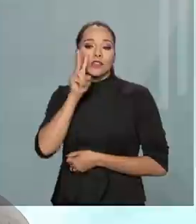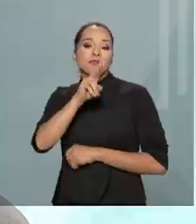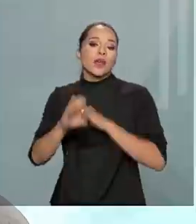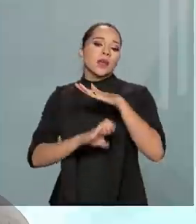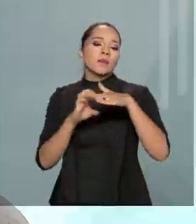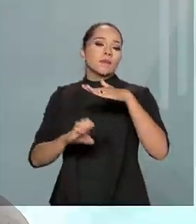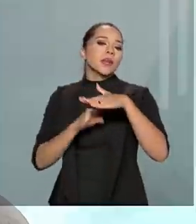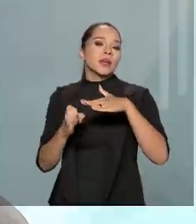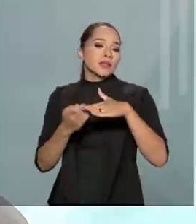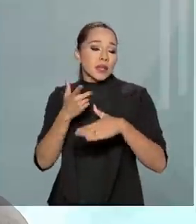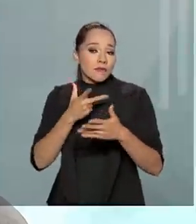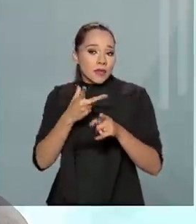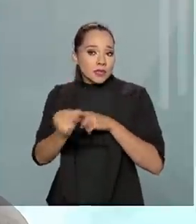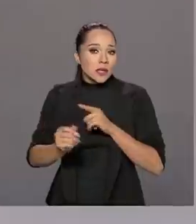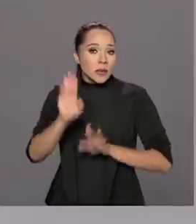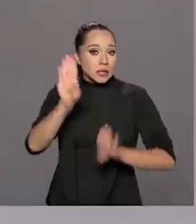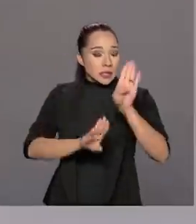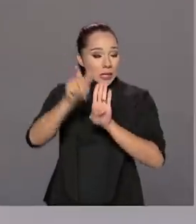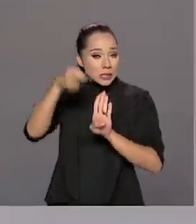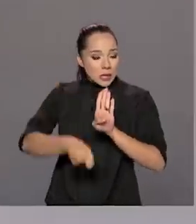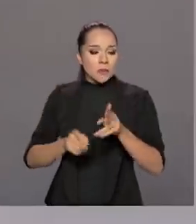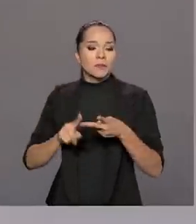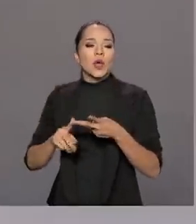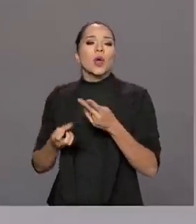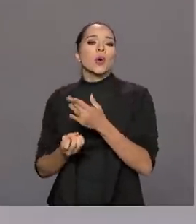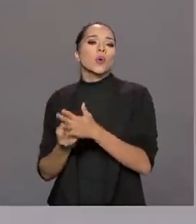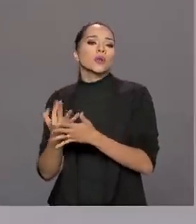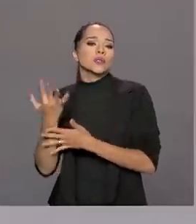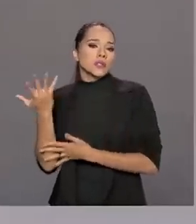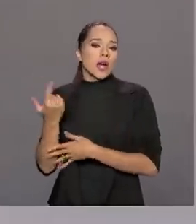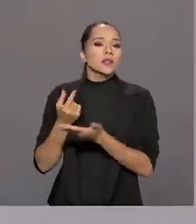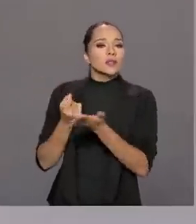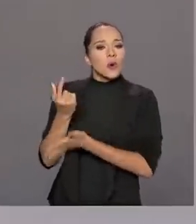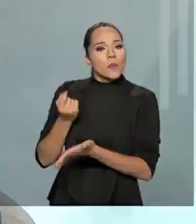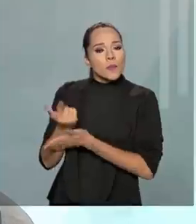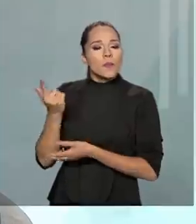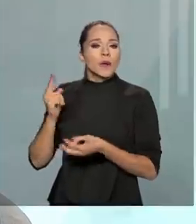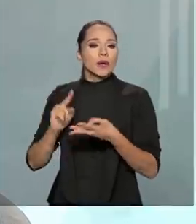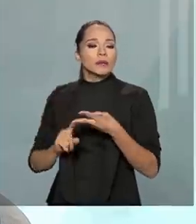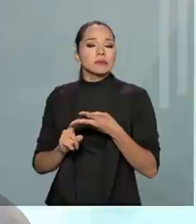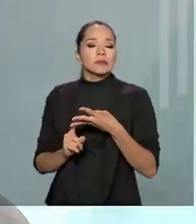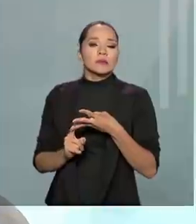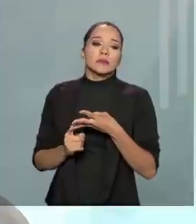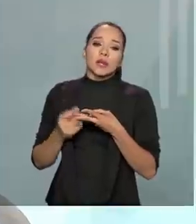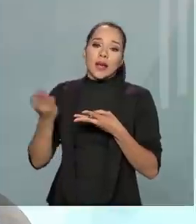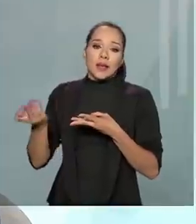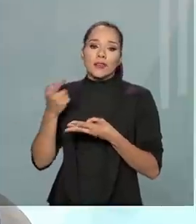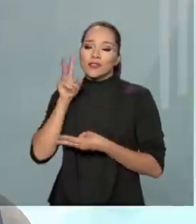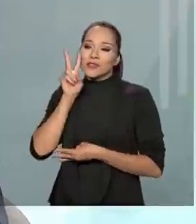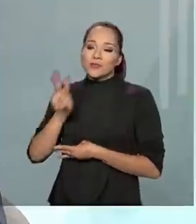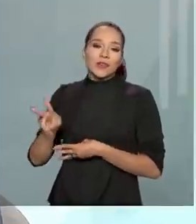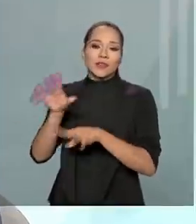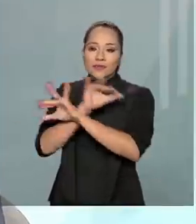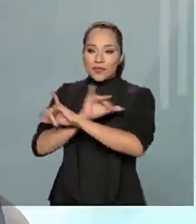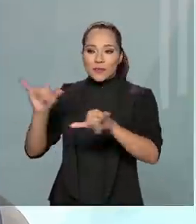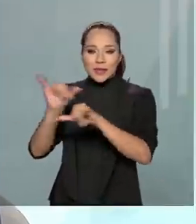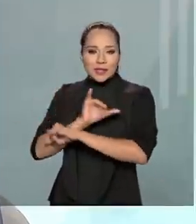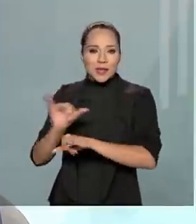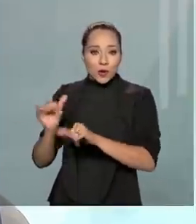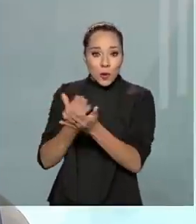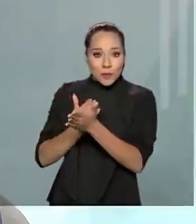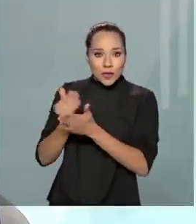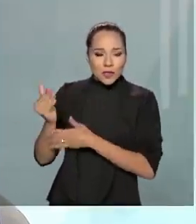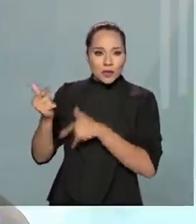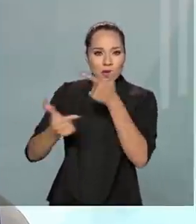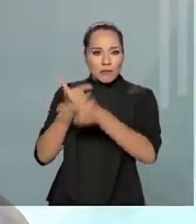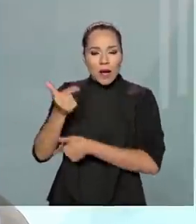empresa que estava ganhando a licitação, a quantidade de itens adquiridos e a partir daí, quando a gente trouxe esses dados, a gente começou a fazer um trabalho